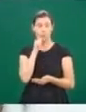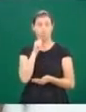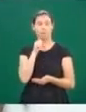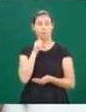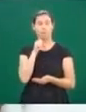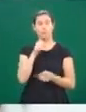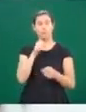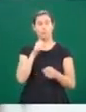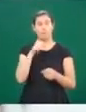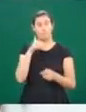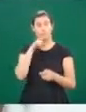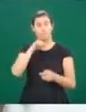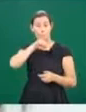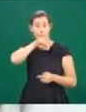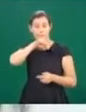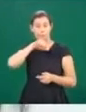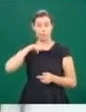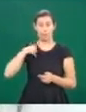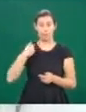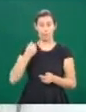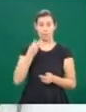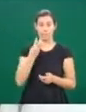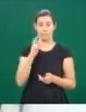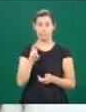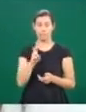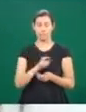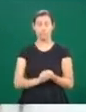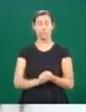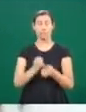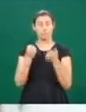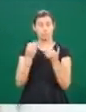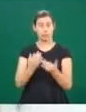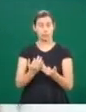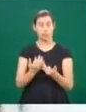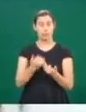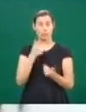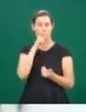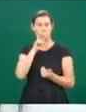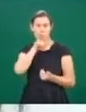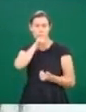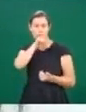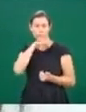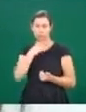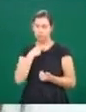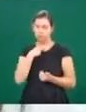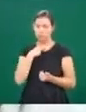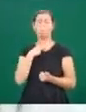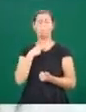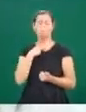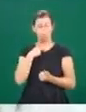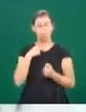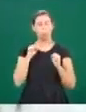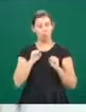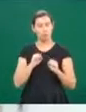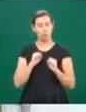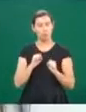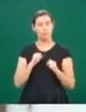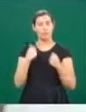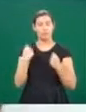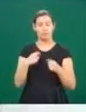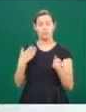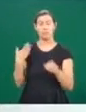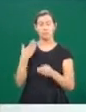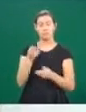E isso, gente, não quer dizer que ela não possa ser mãe. Claro que ela pode ser mãe, desde que ela faça um acompanhamento adequado,